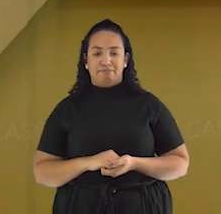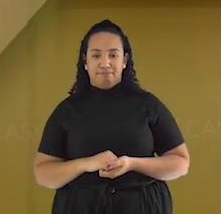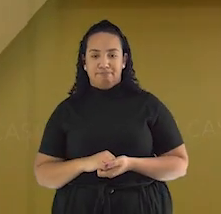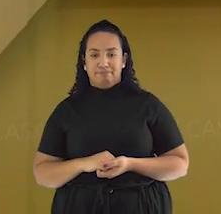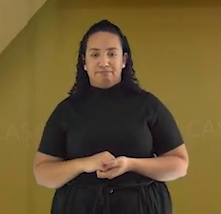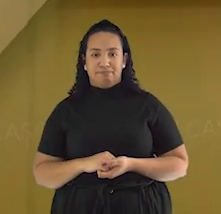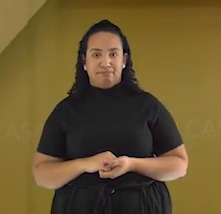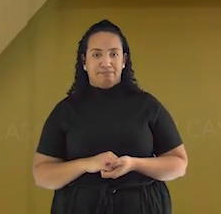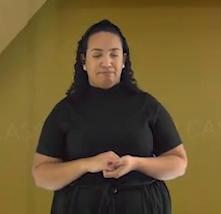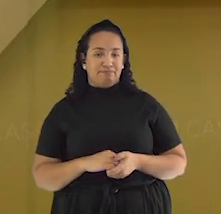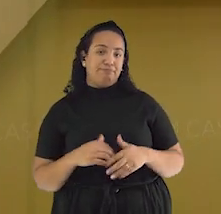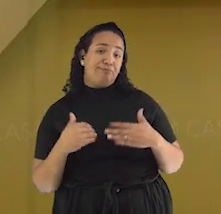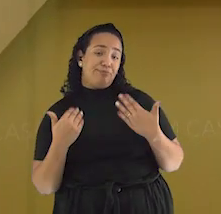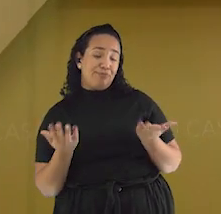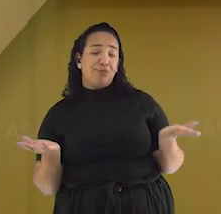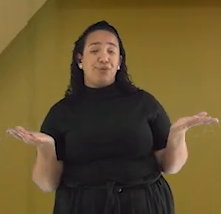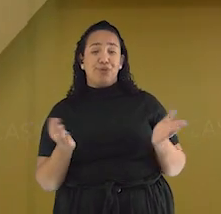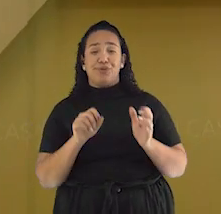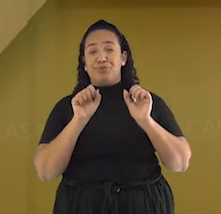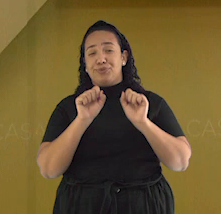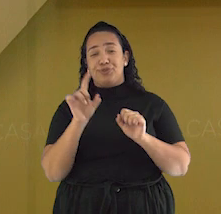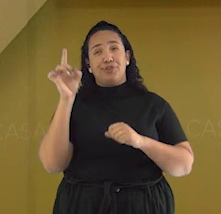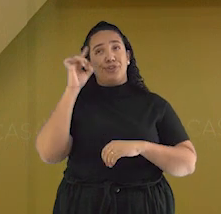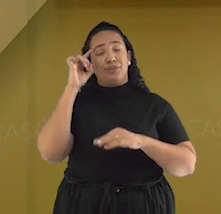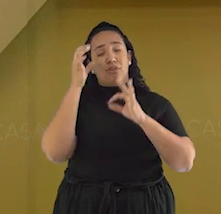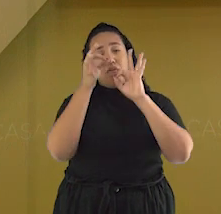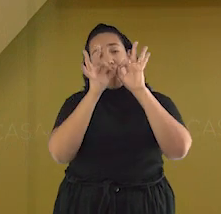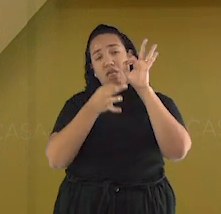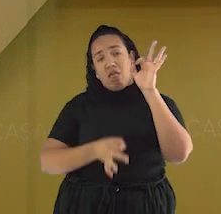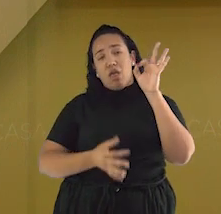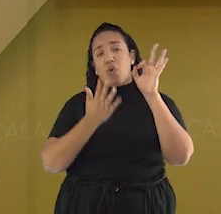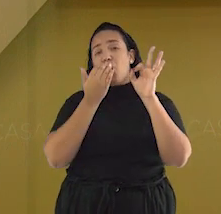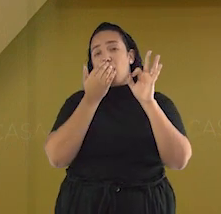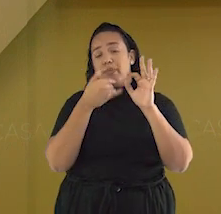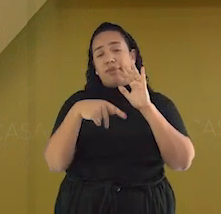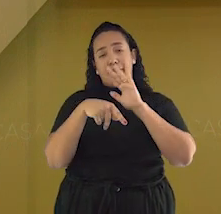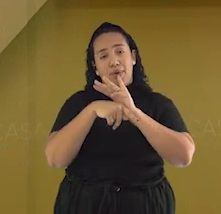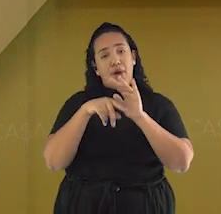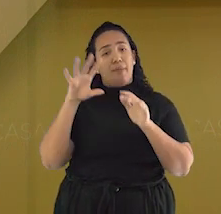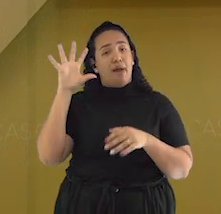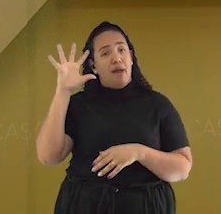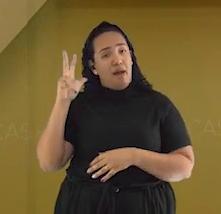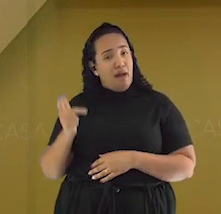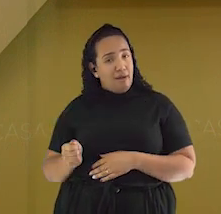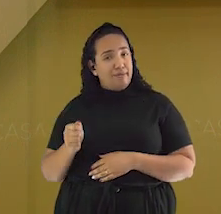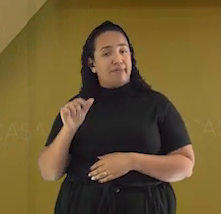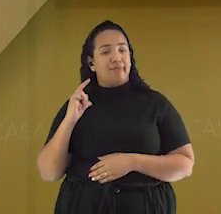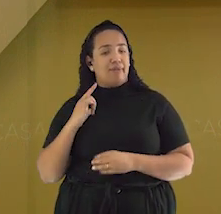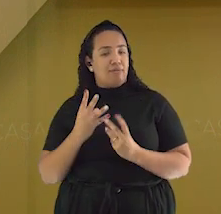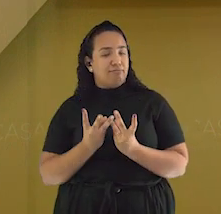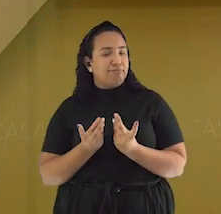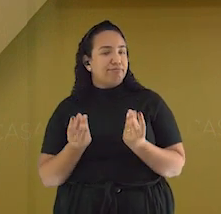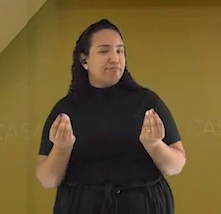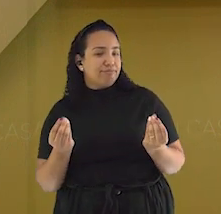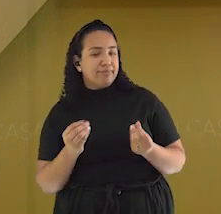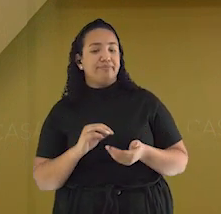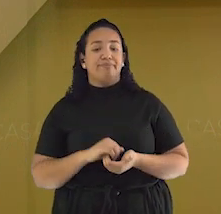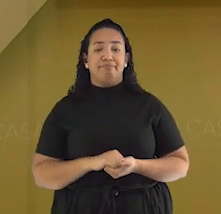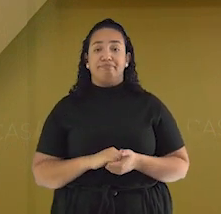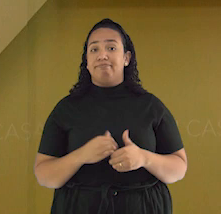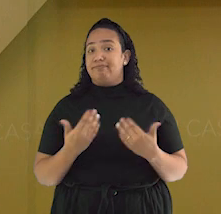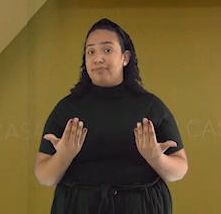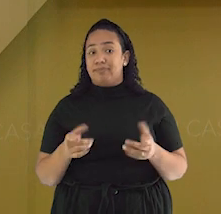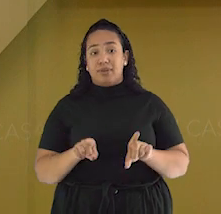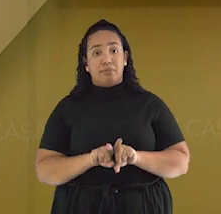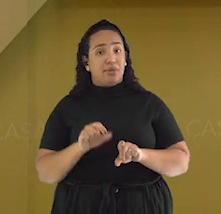Sério, eu poderia ficar falando o dia todo aqui sobre alimentos da culinária africana e afro-brasileira. Porque são muito ricas, né? Isso porque a gente nem